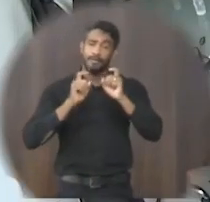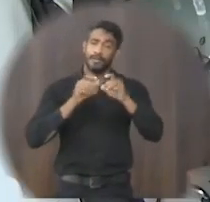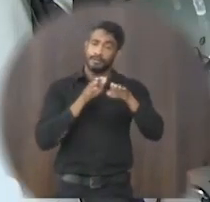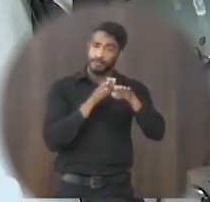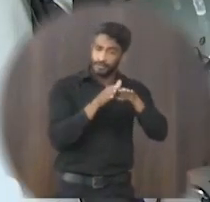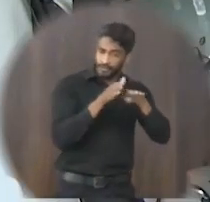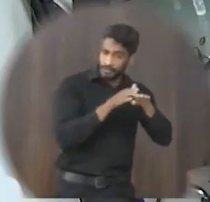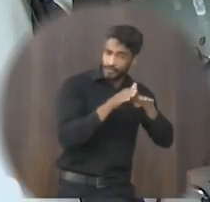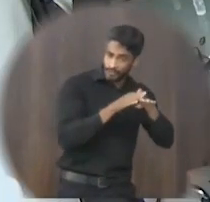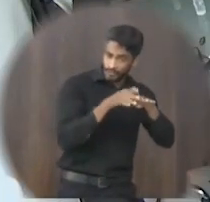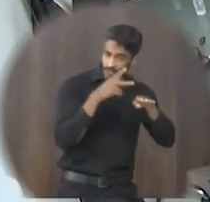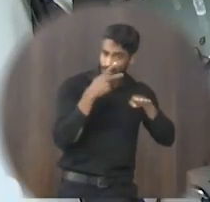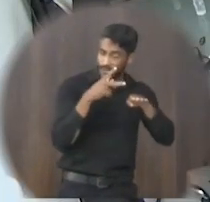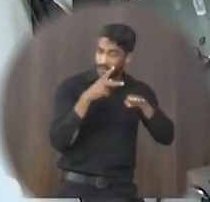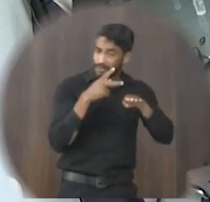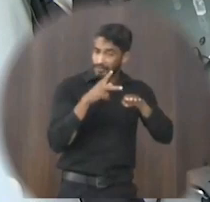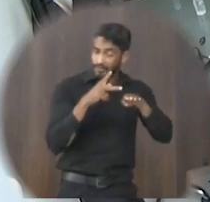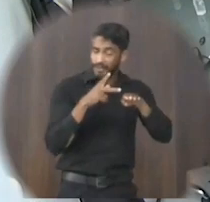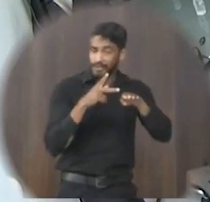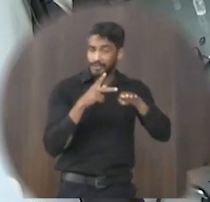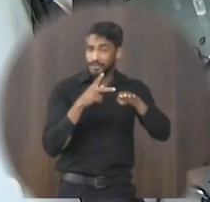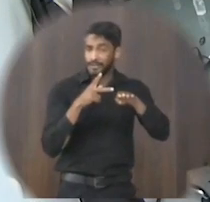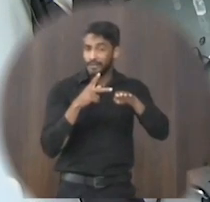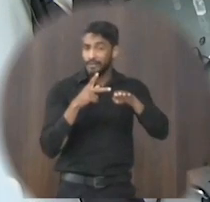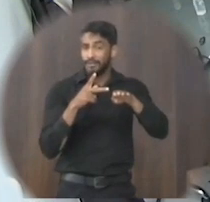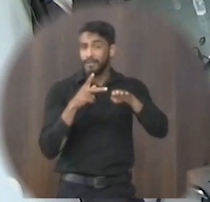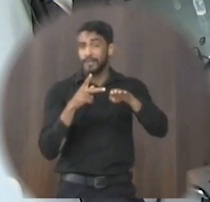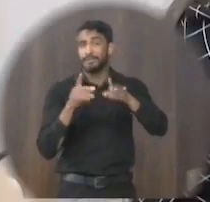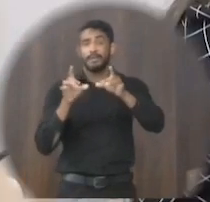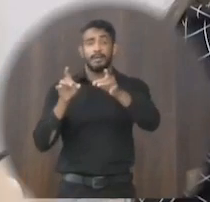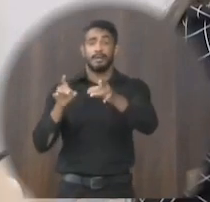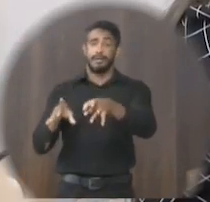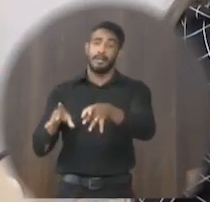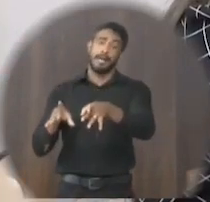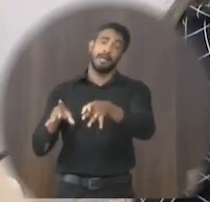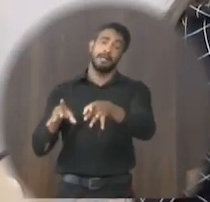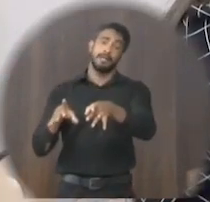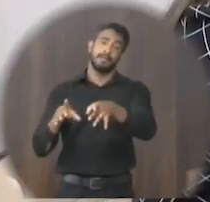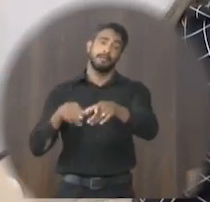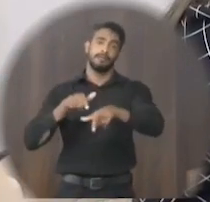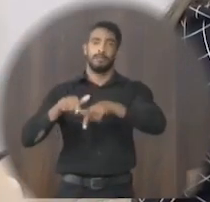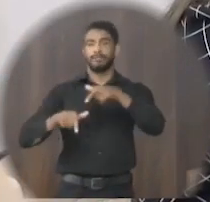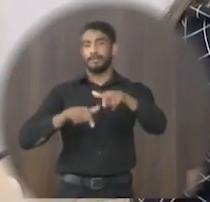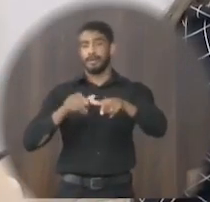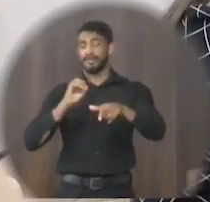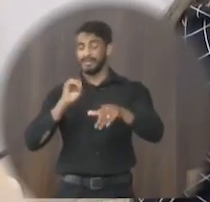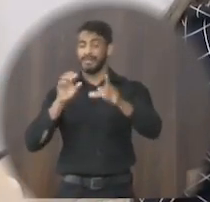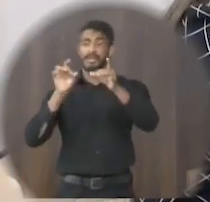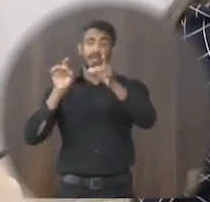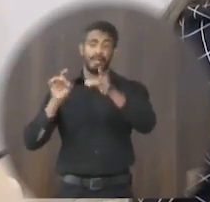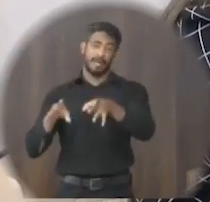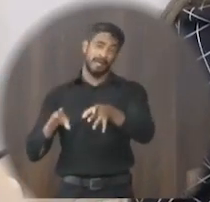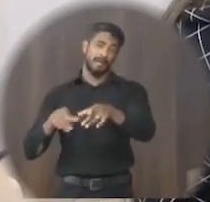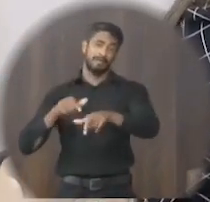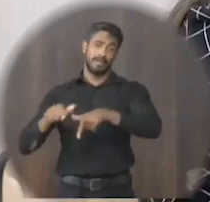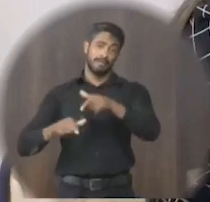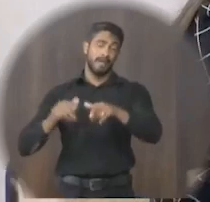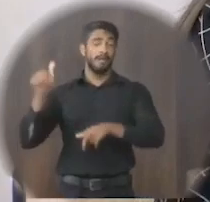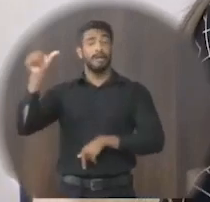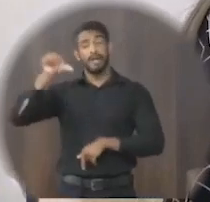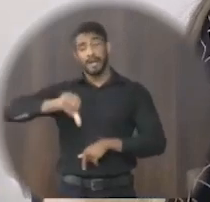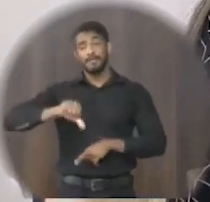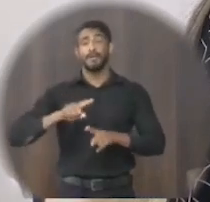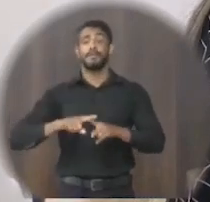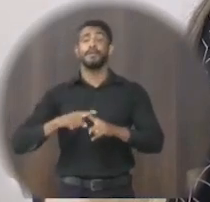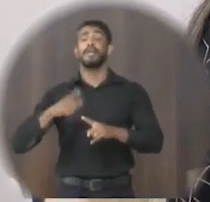conselheiros não renunciem ao cargo porque estão querendo renunciar e se renunciar vai ser pior porque aí quem vai